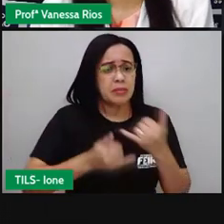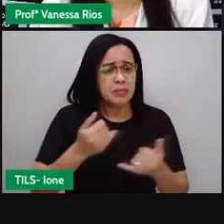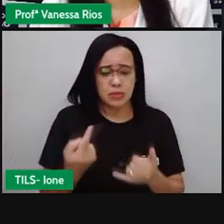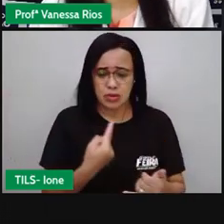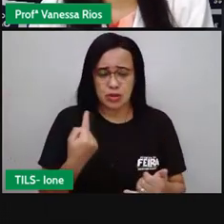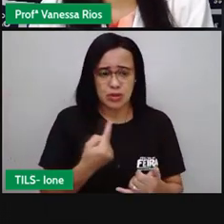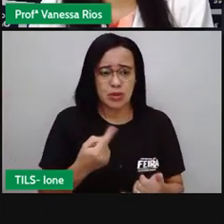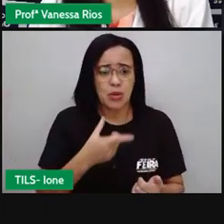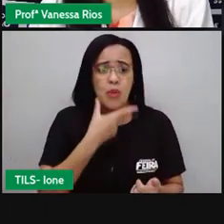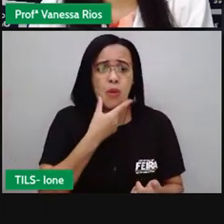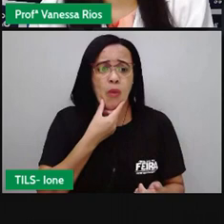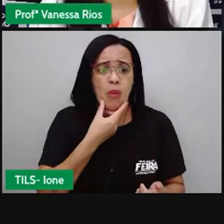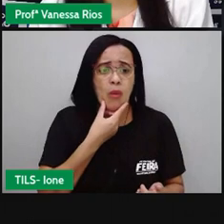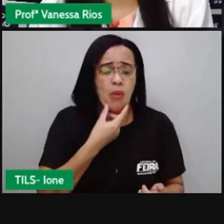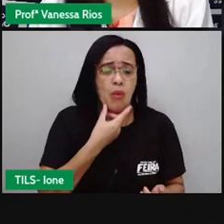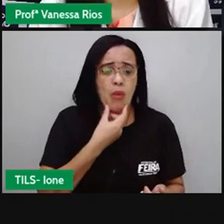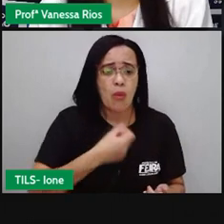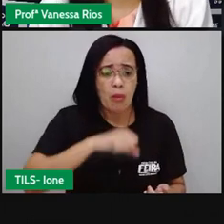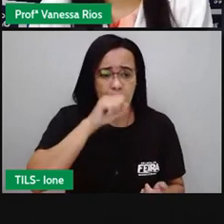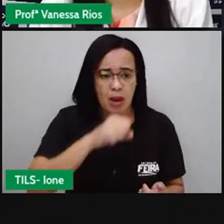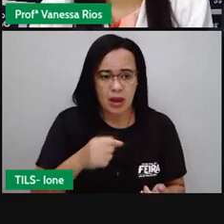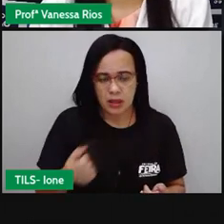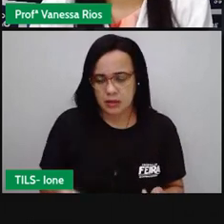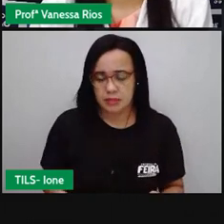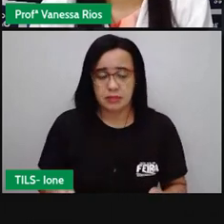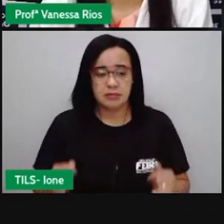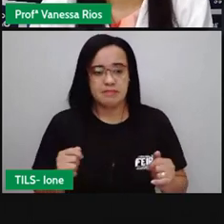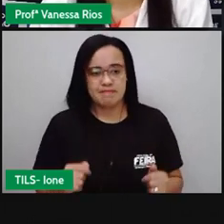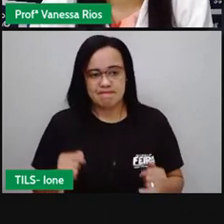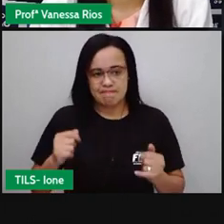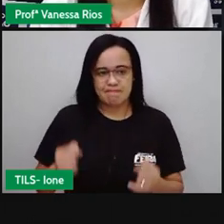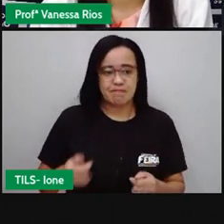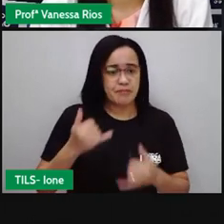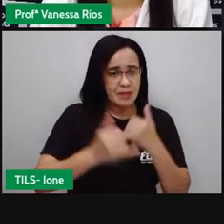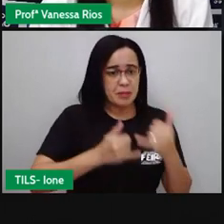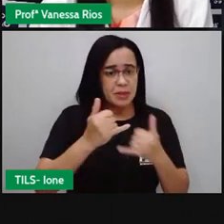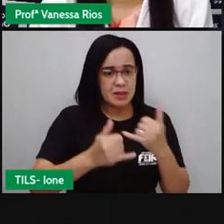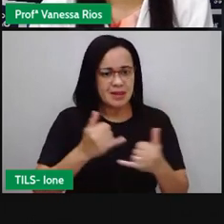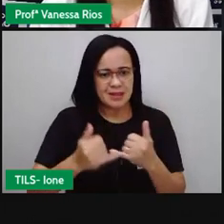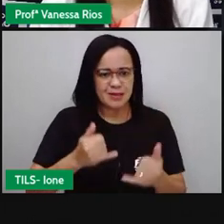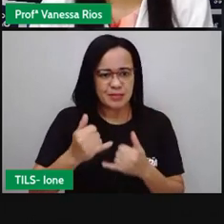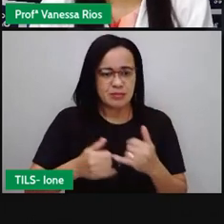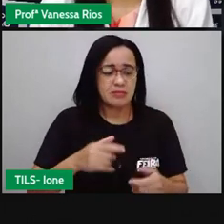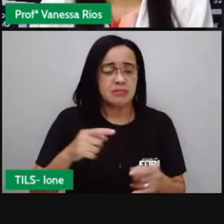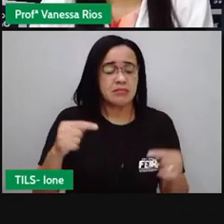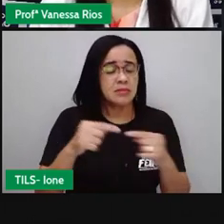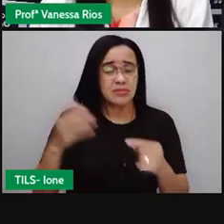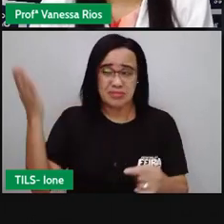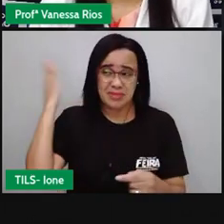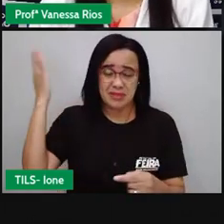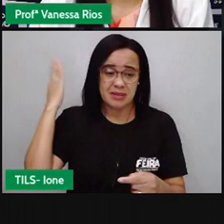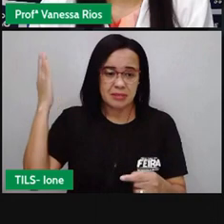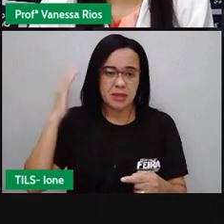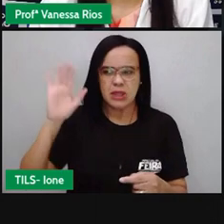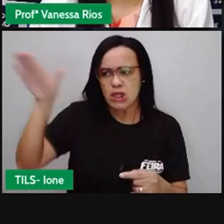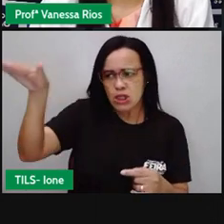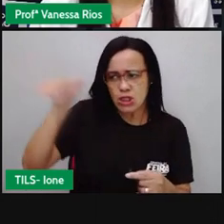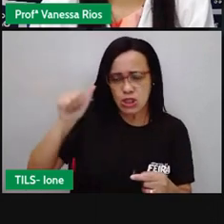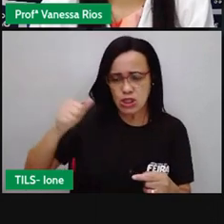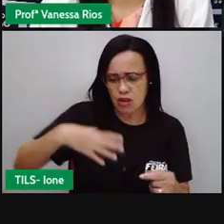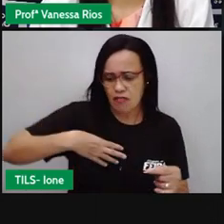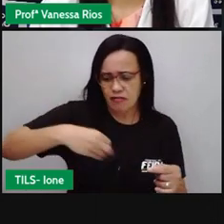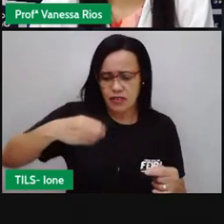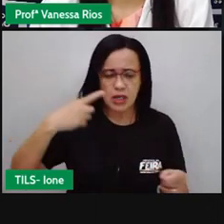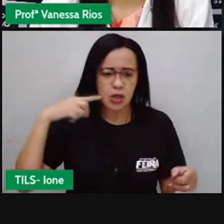Conseguiu equilibrar a bola no peito do pé, como antigamente, e chamou o garoto. Filho,